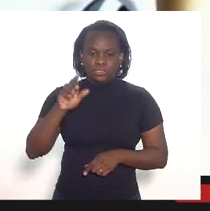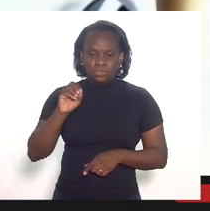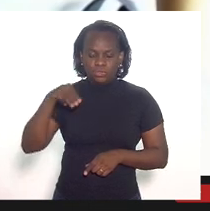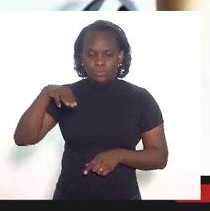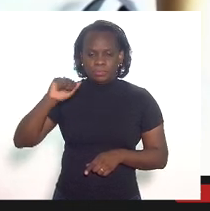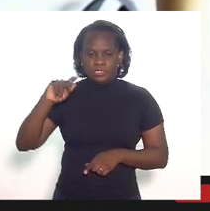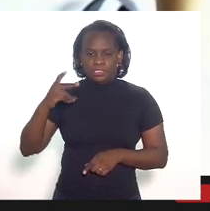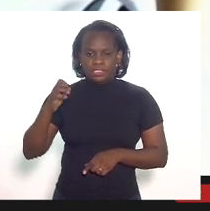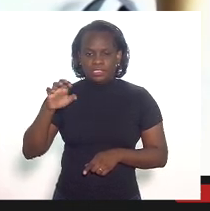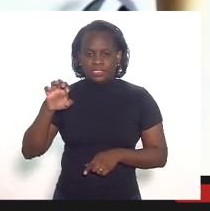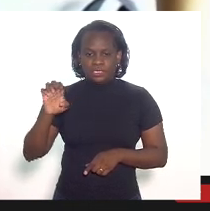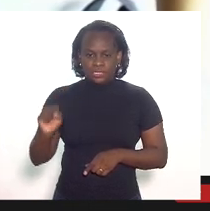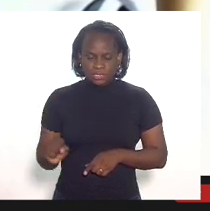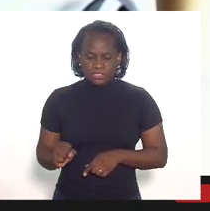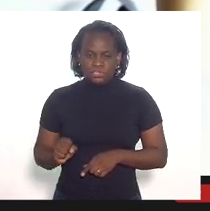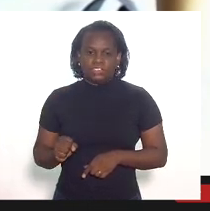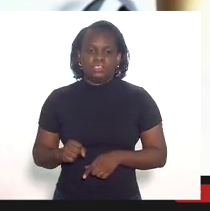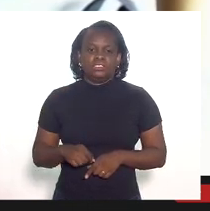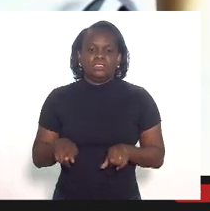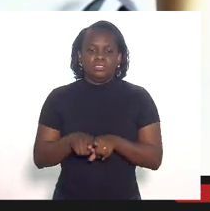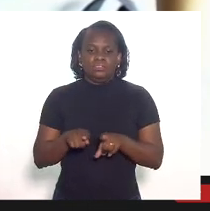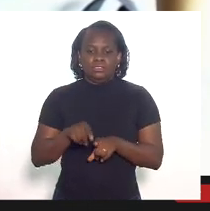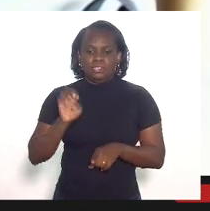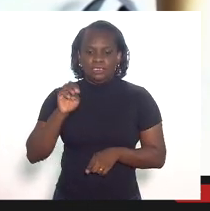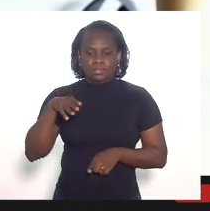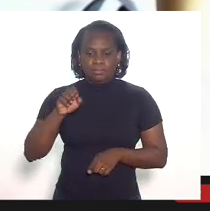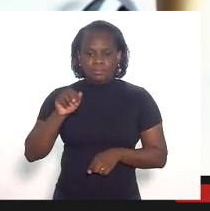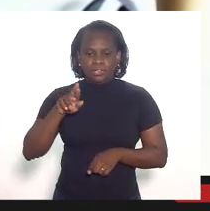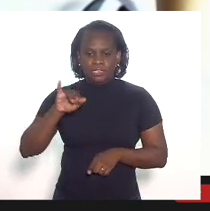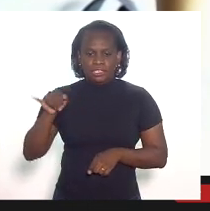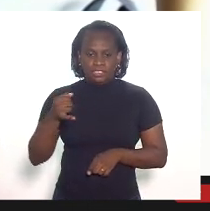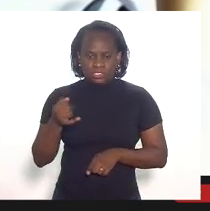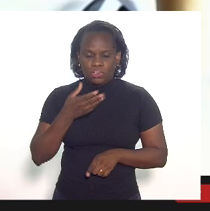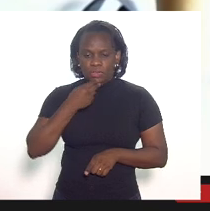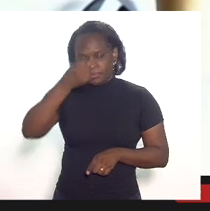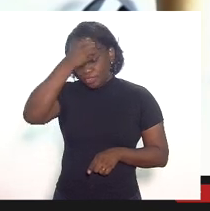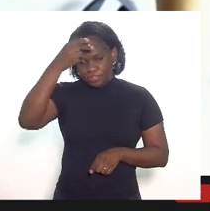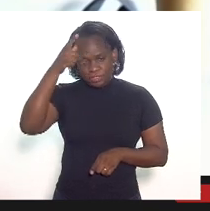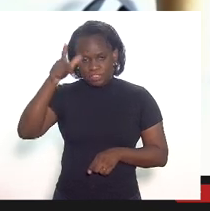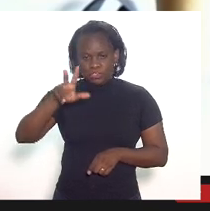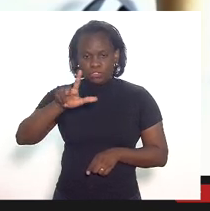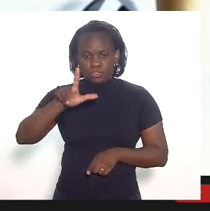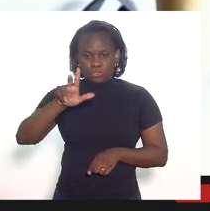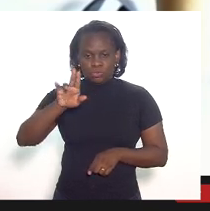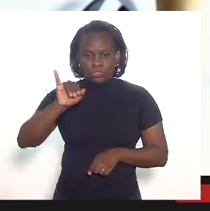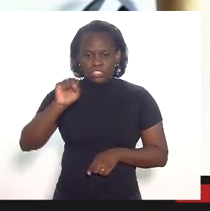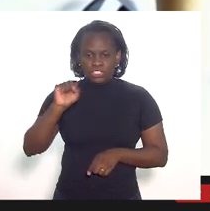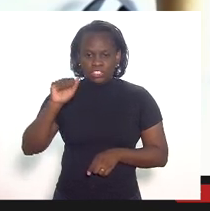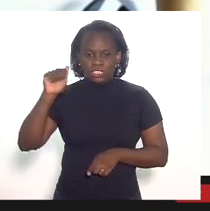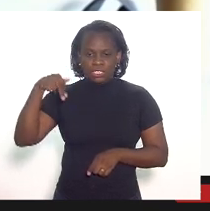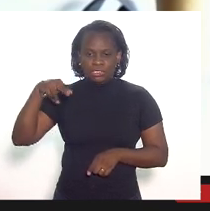a Emerge, representada pelo prefeito Luiz Antônio da Silva Neves,